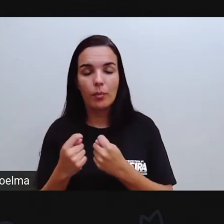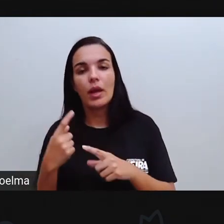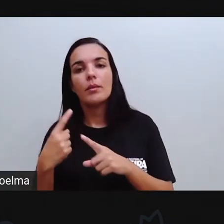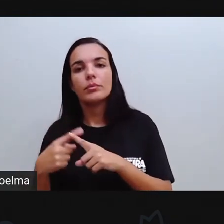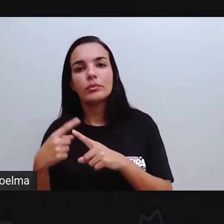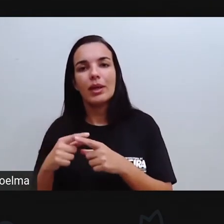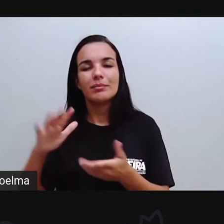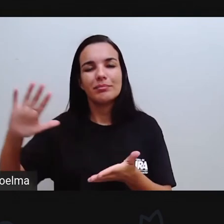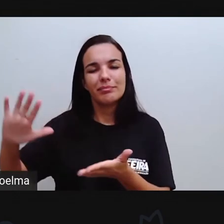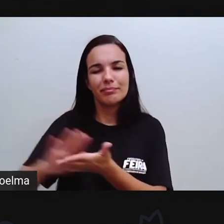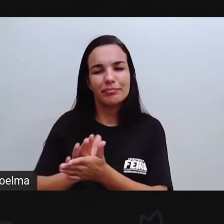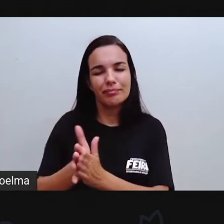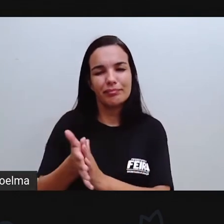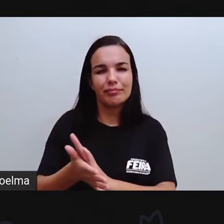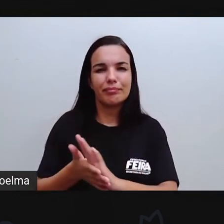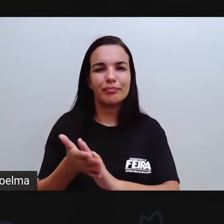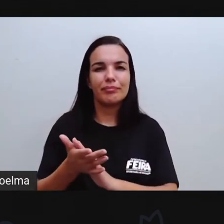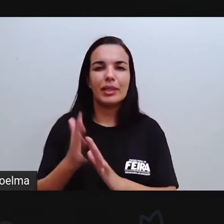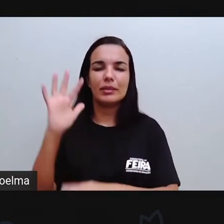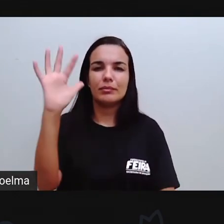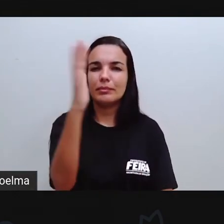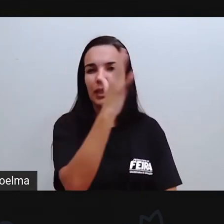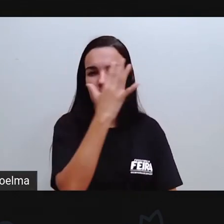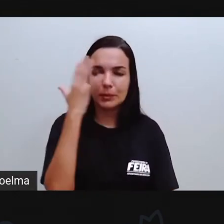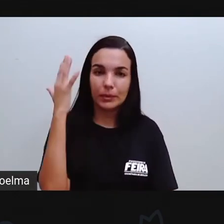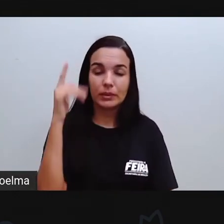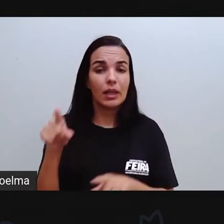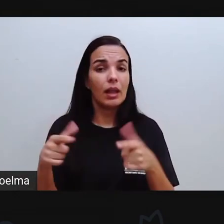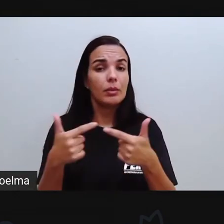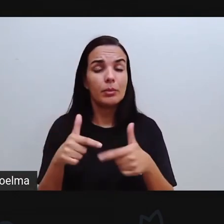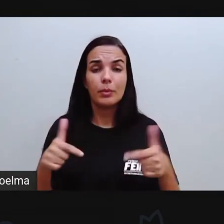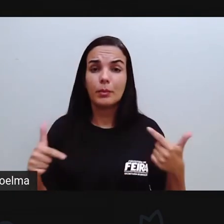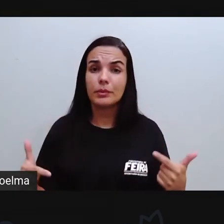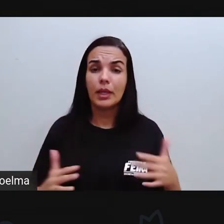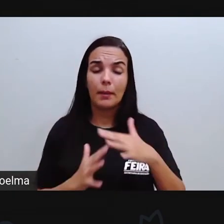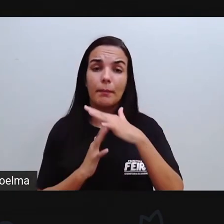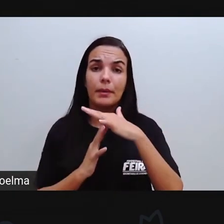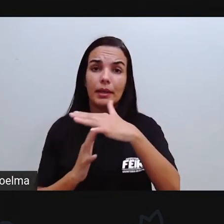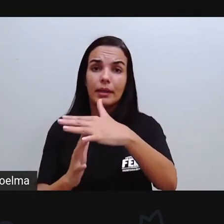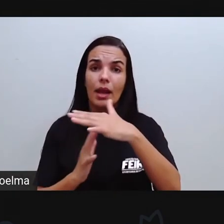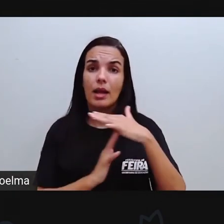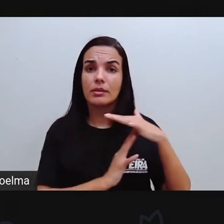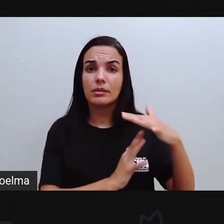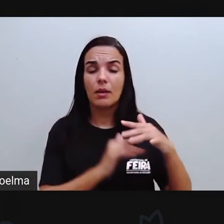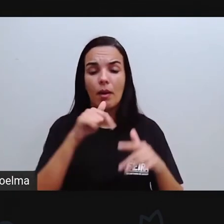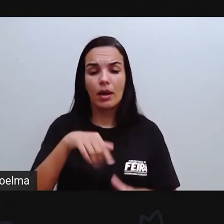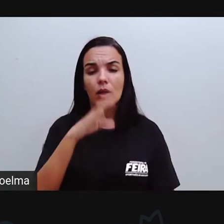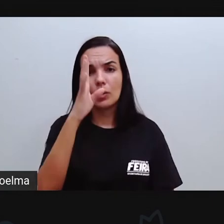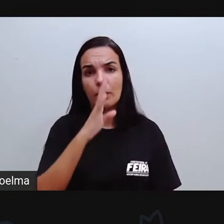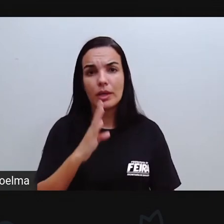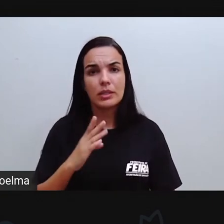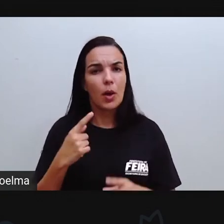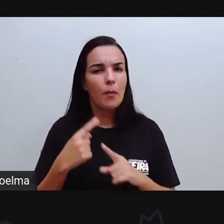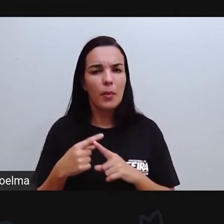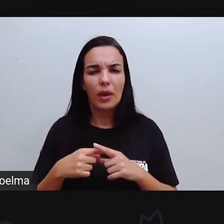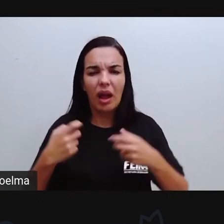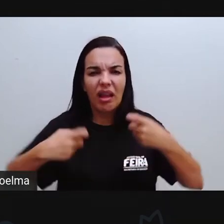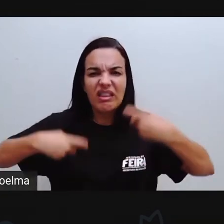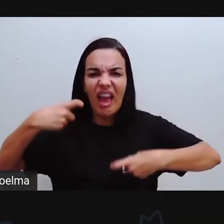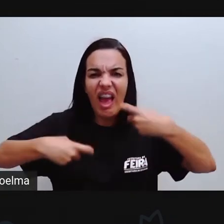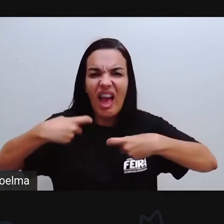desastres ecológicos Não existe migração no Brasil por conta de guerras, não